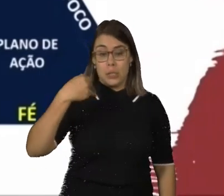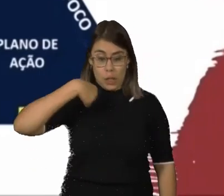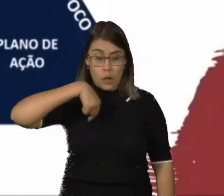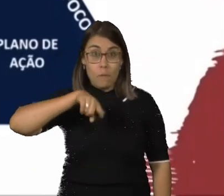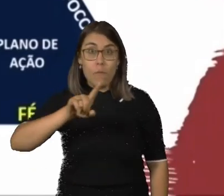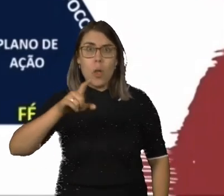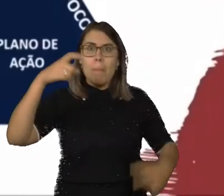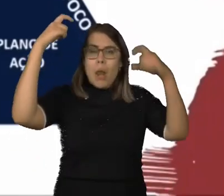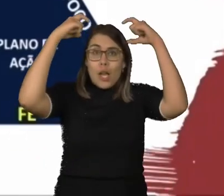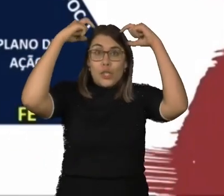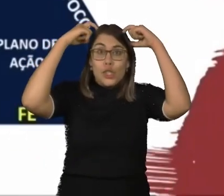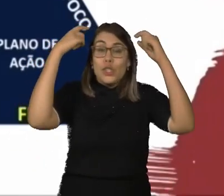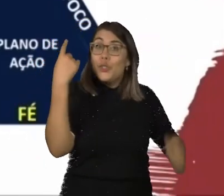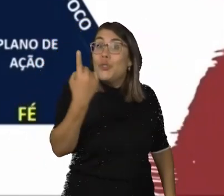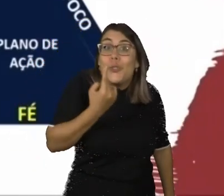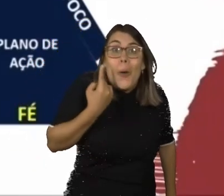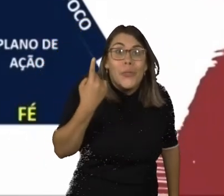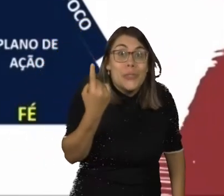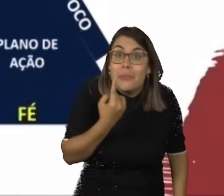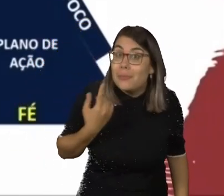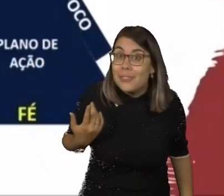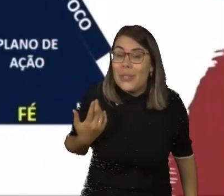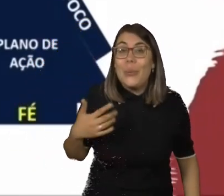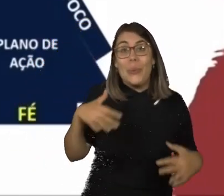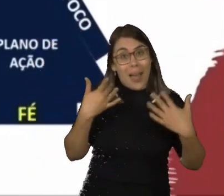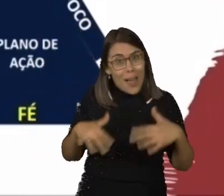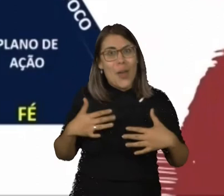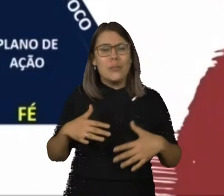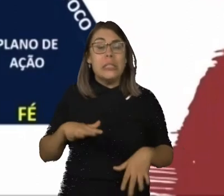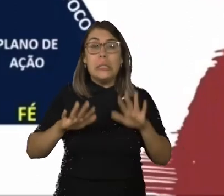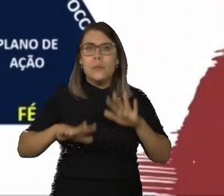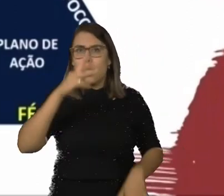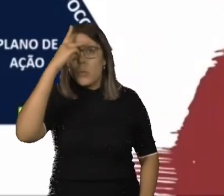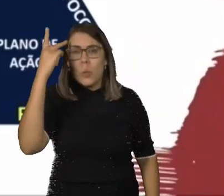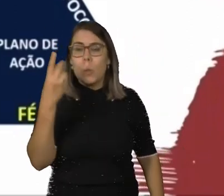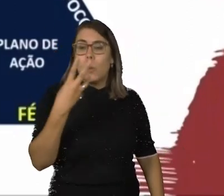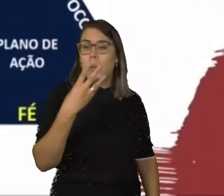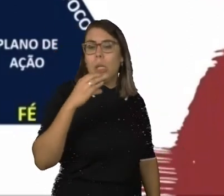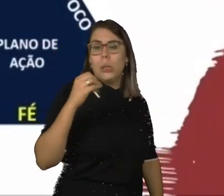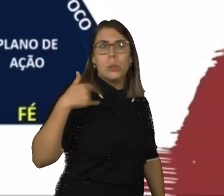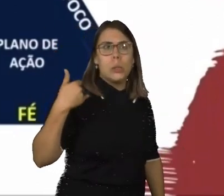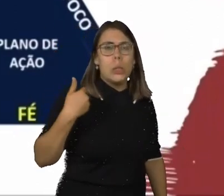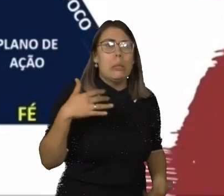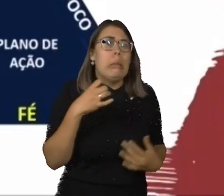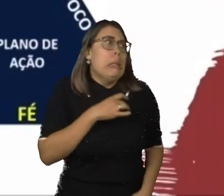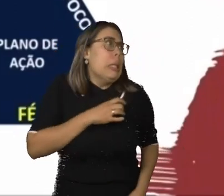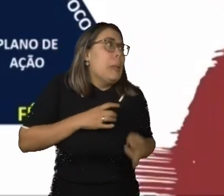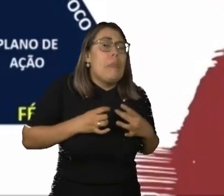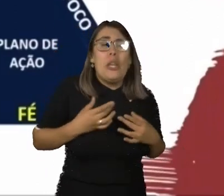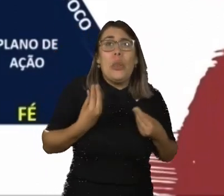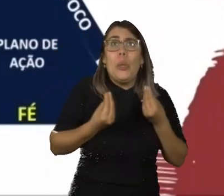dela era ir para a Disney. Então, muitas vezes tem gente com 30 anos que não pega um avião e vai para a Disney. Que não tem essa